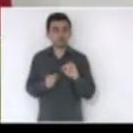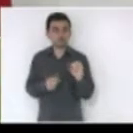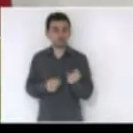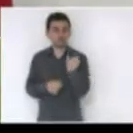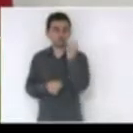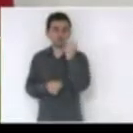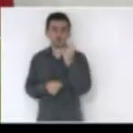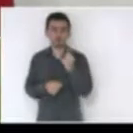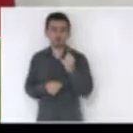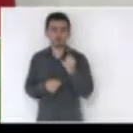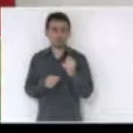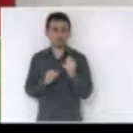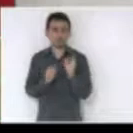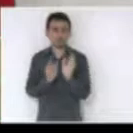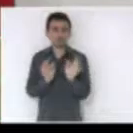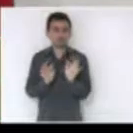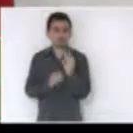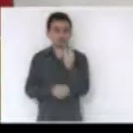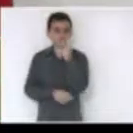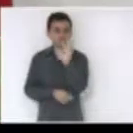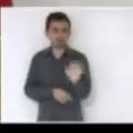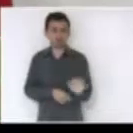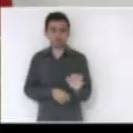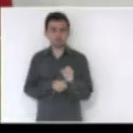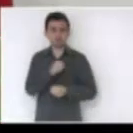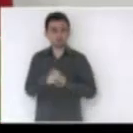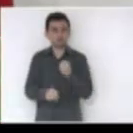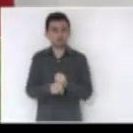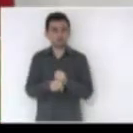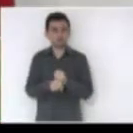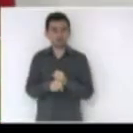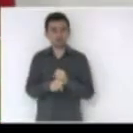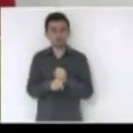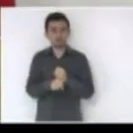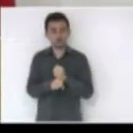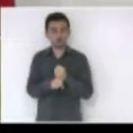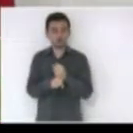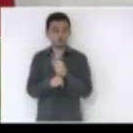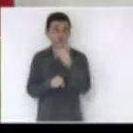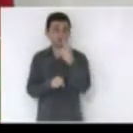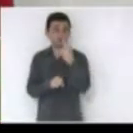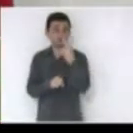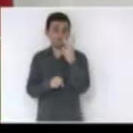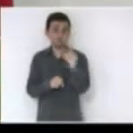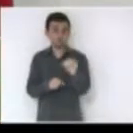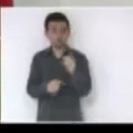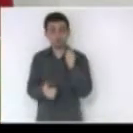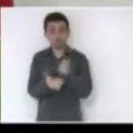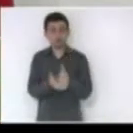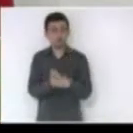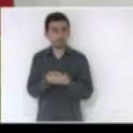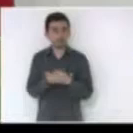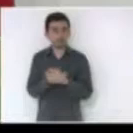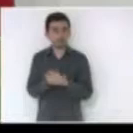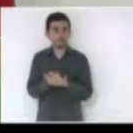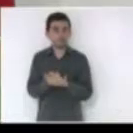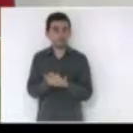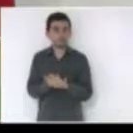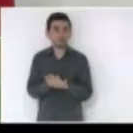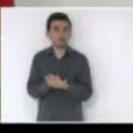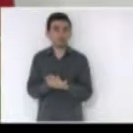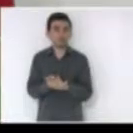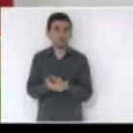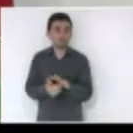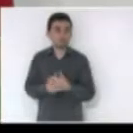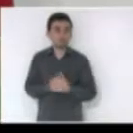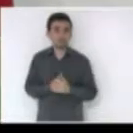acessíveis 3% ao ano com 20 anos de carência um dinheiro muito difícil de